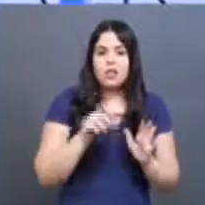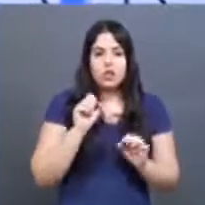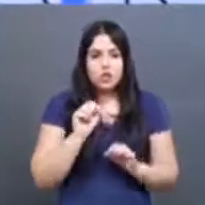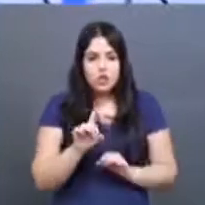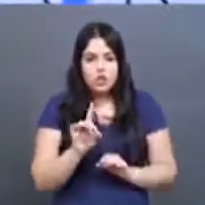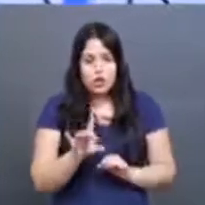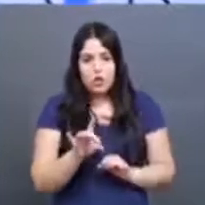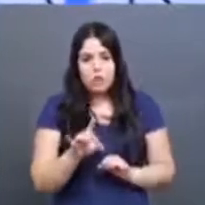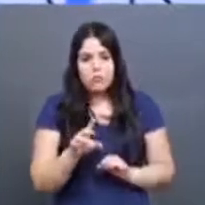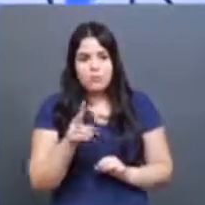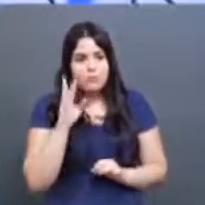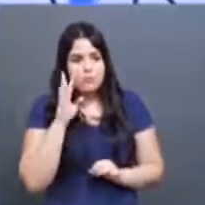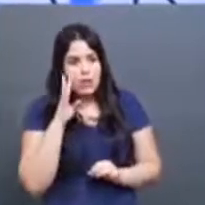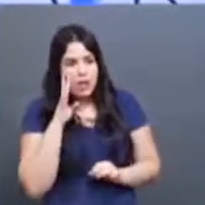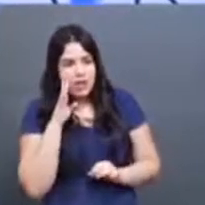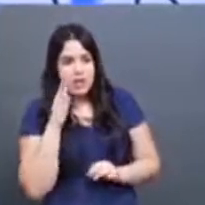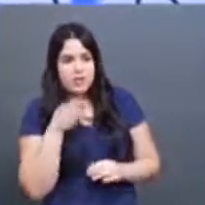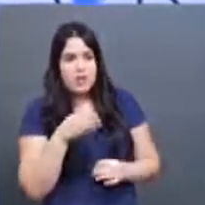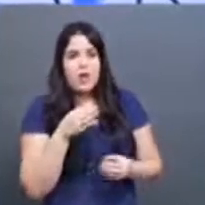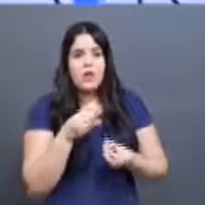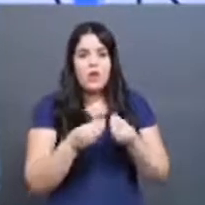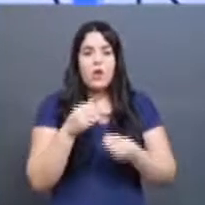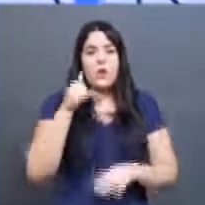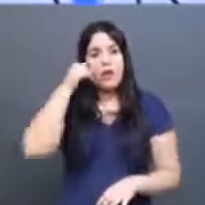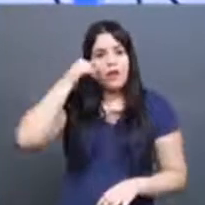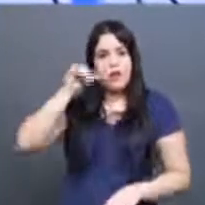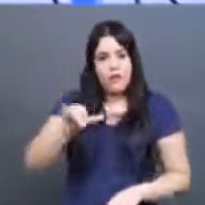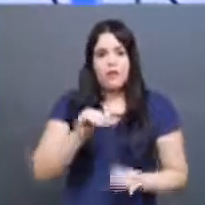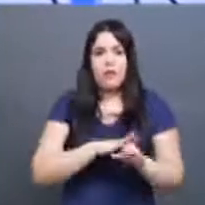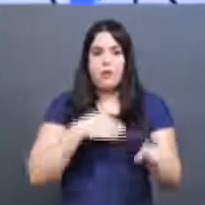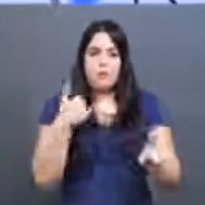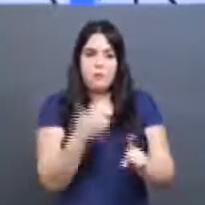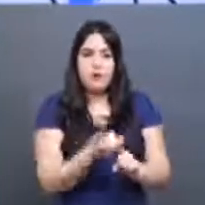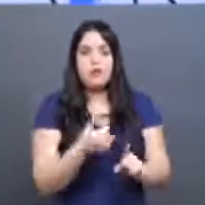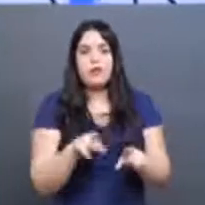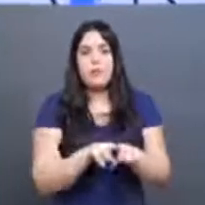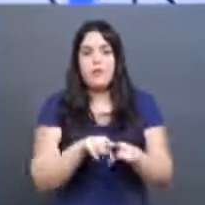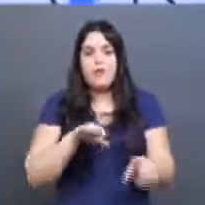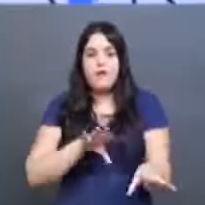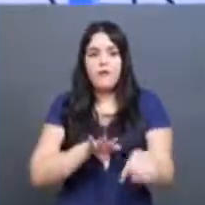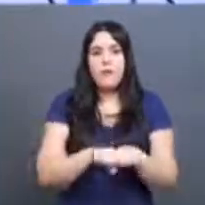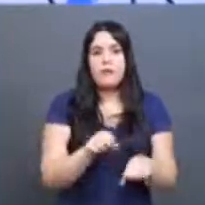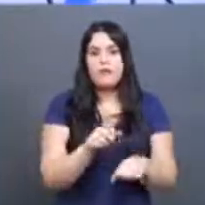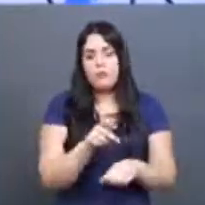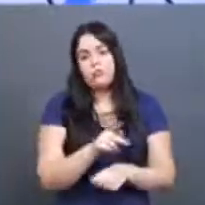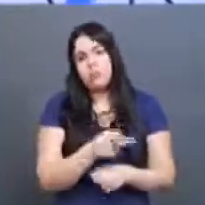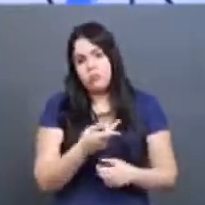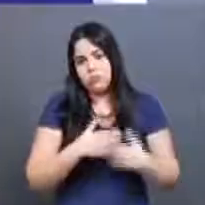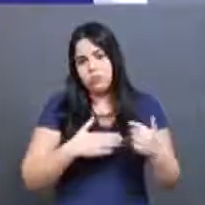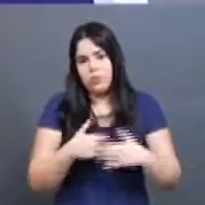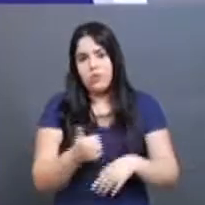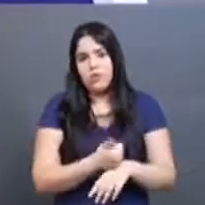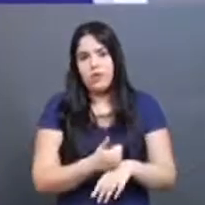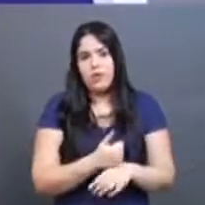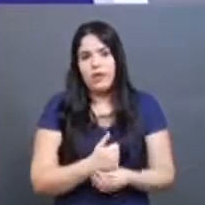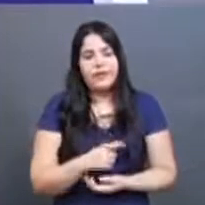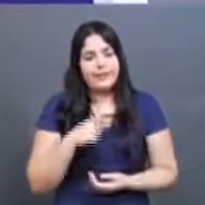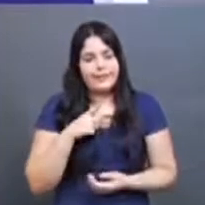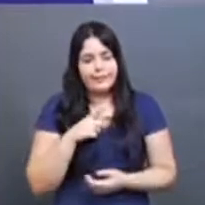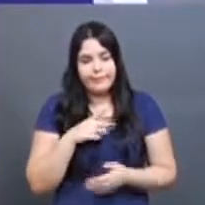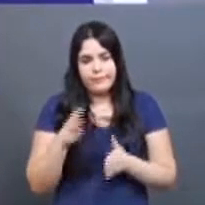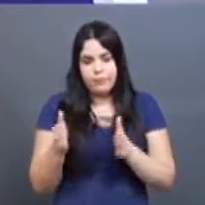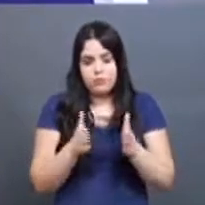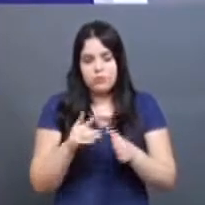tipificação, de combate e de especialização a esse respeito há muito pouco tempo. Então, realmente, né?